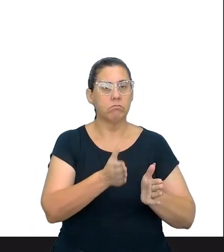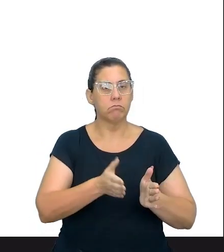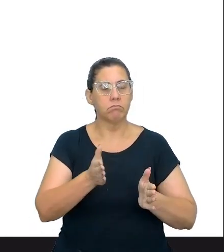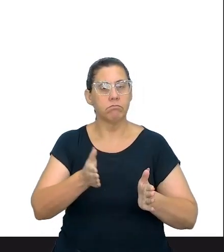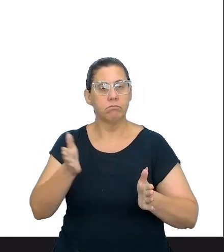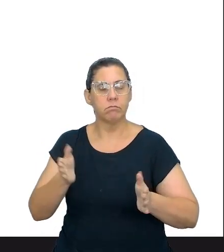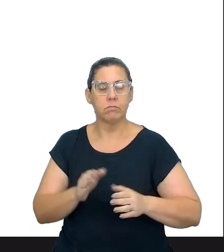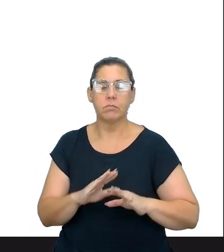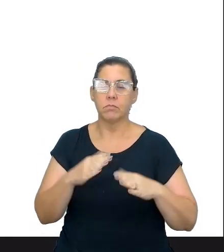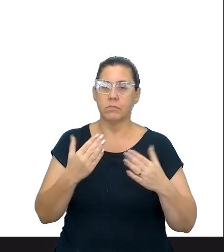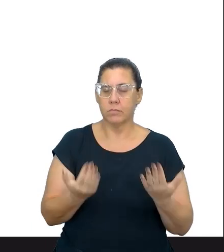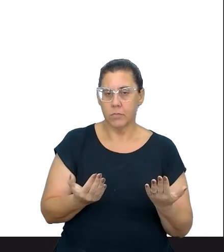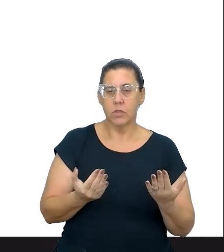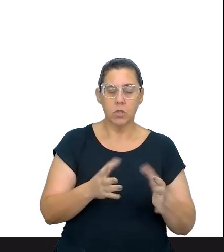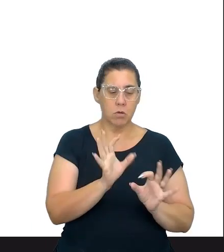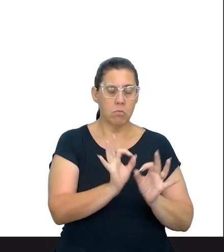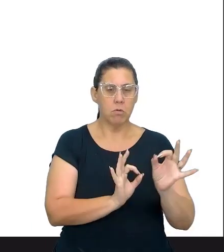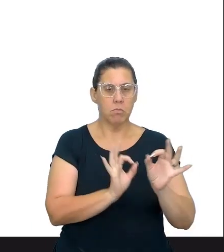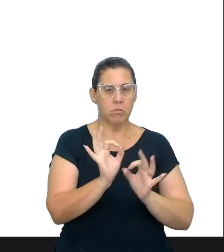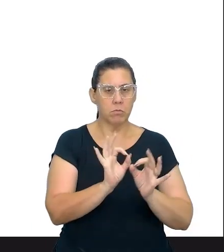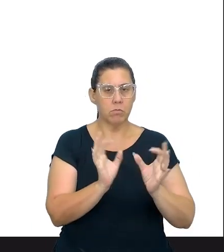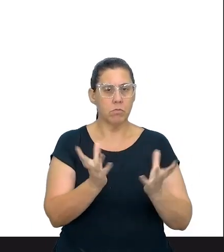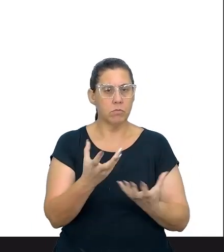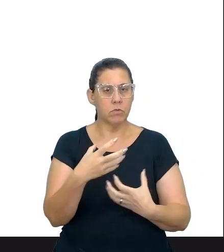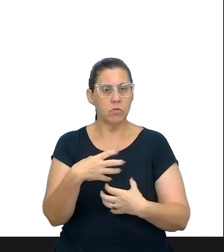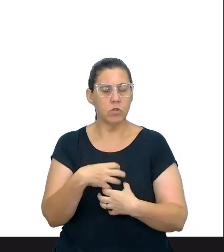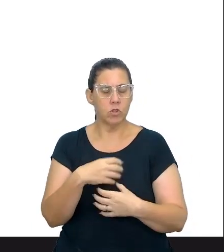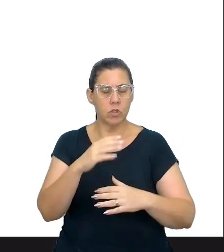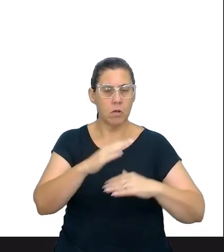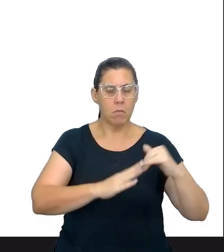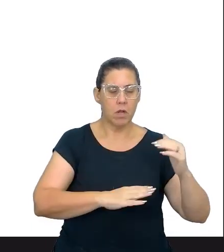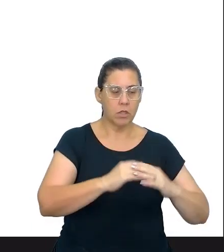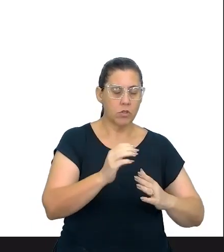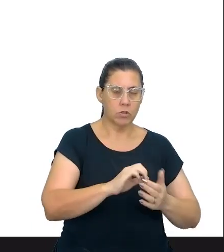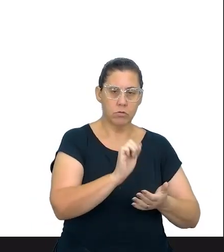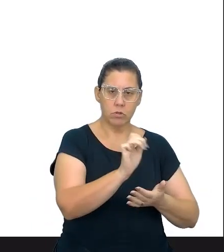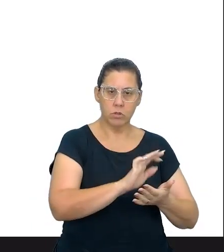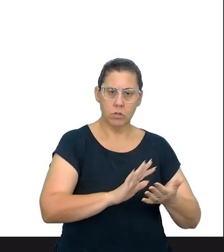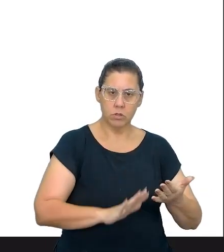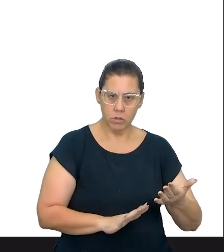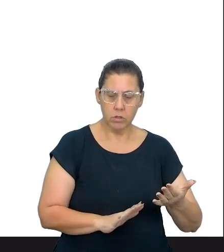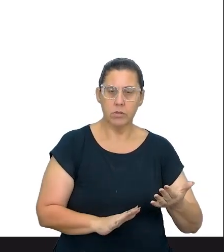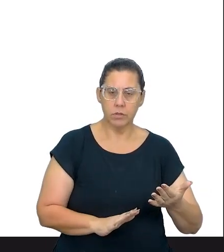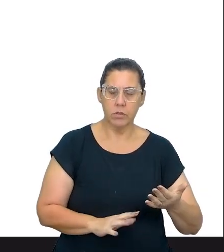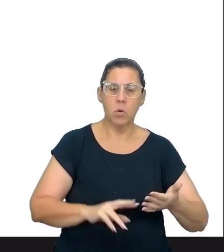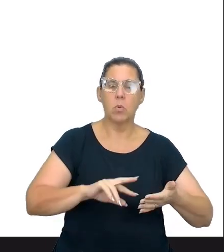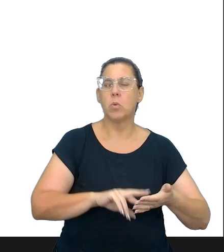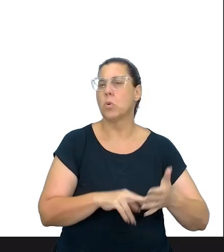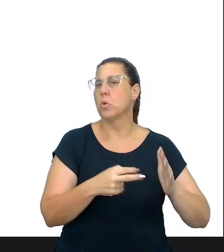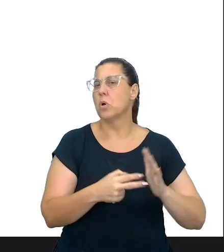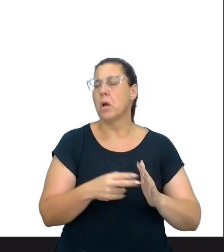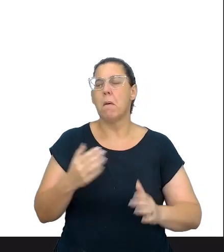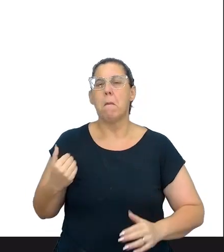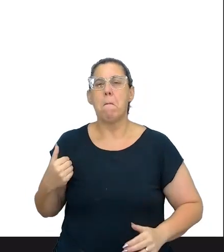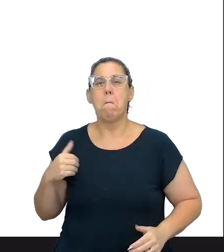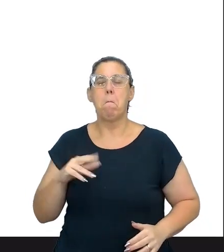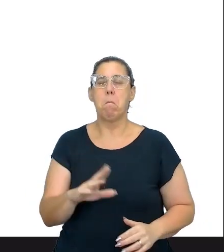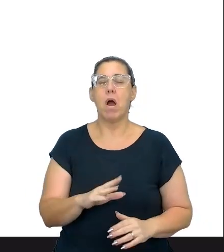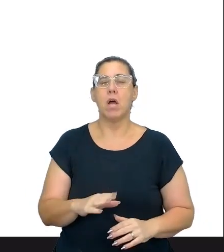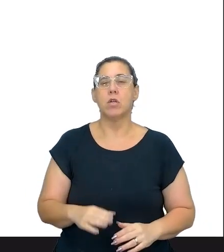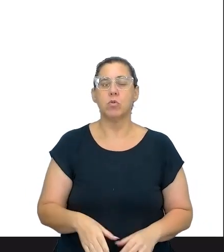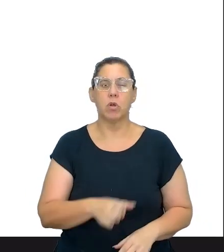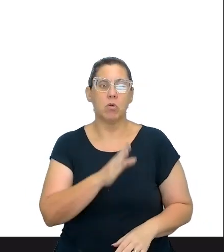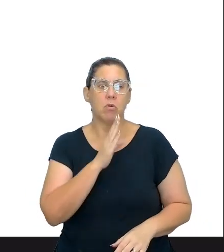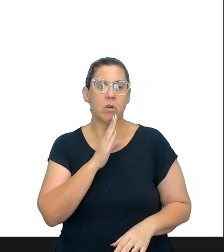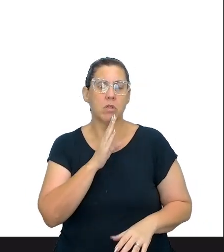Então, para ela, a construção de sentidos na atividade de escrita exige muito mais que conhecimentos linguísticos